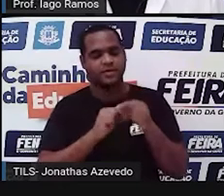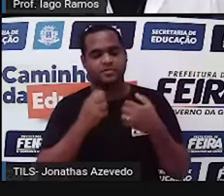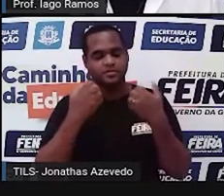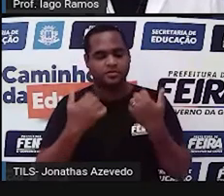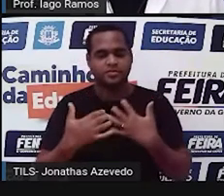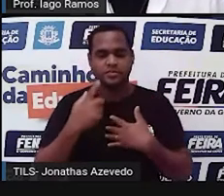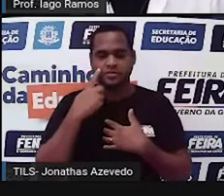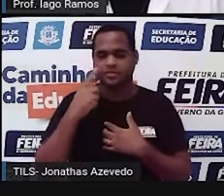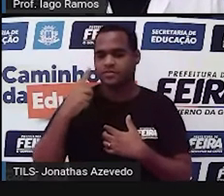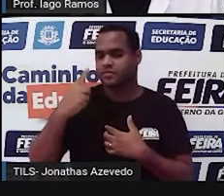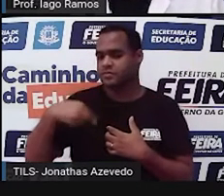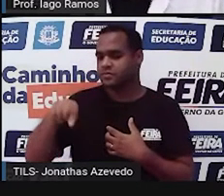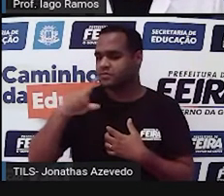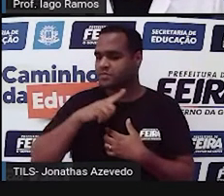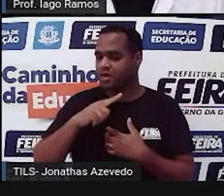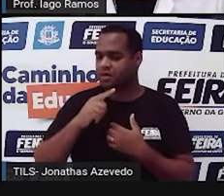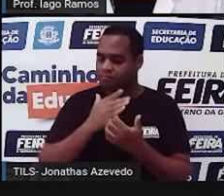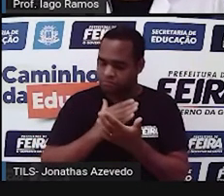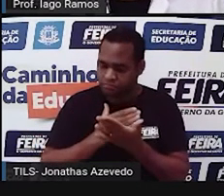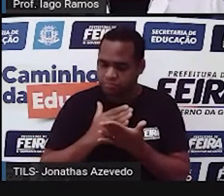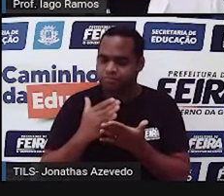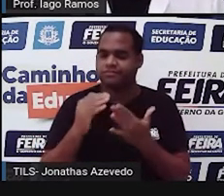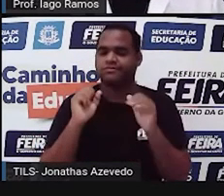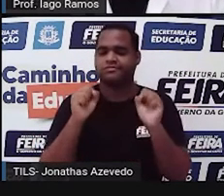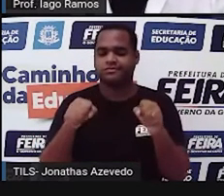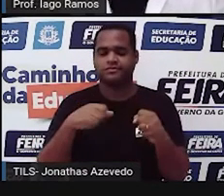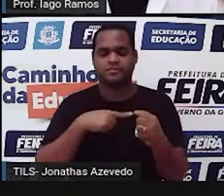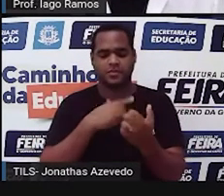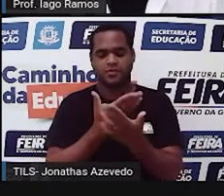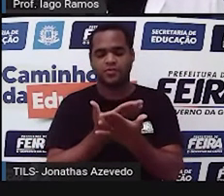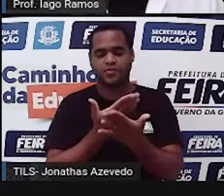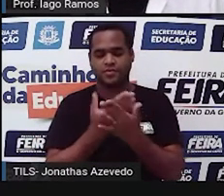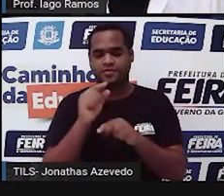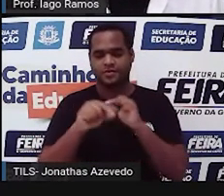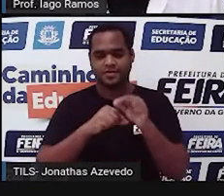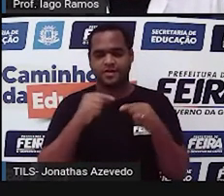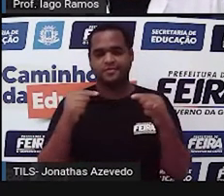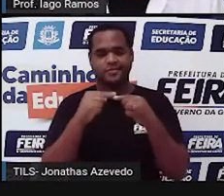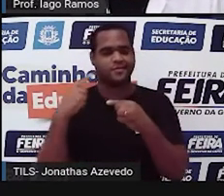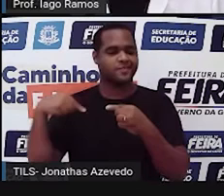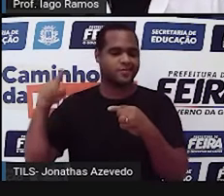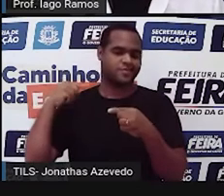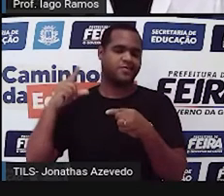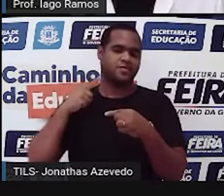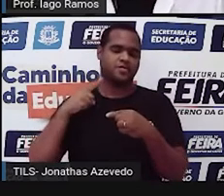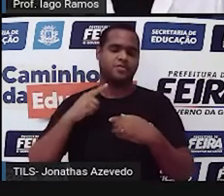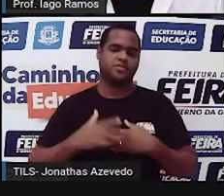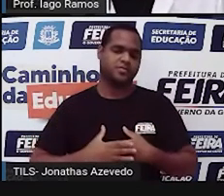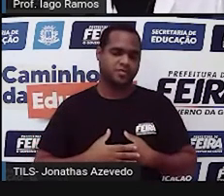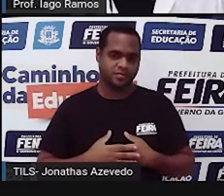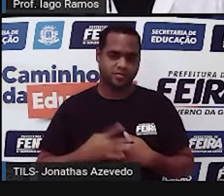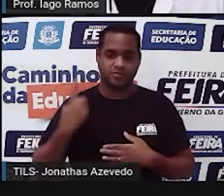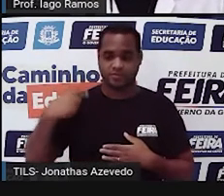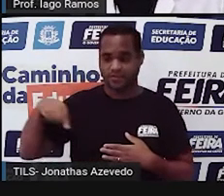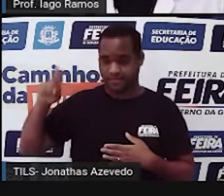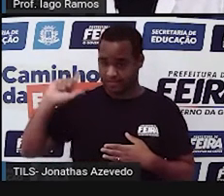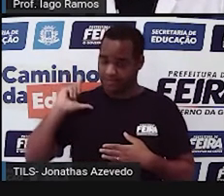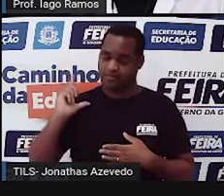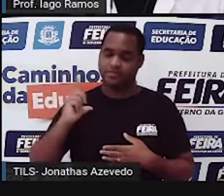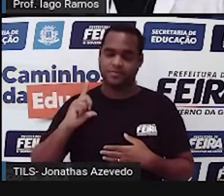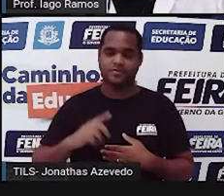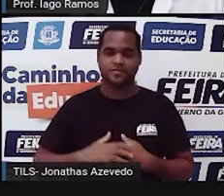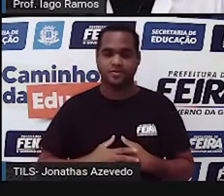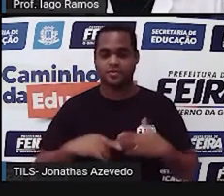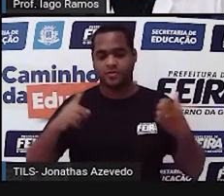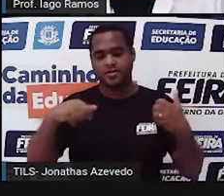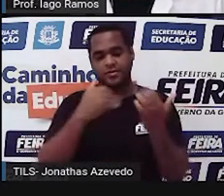com o que a gente já começou a estudar em uma aula passada, né? Uma aula anterior a essa. Então